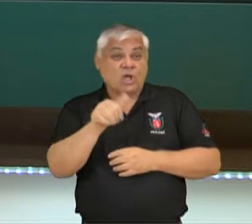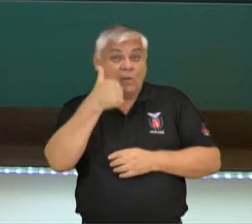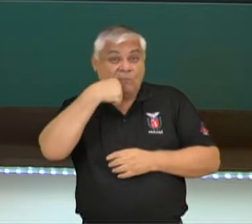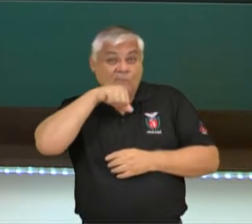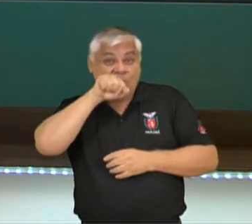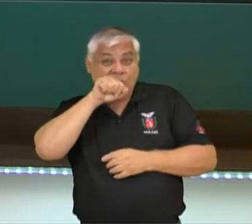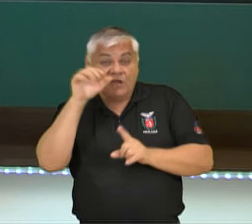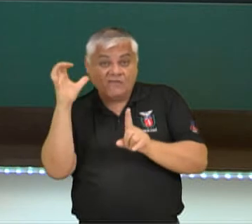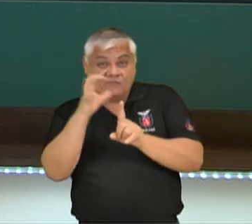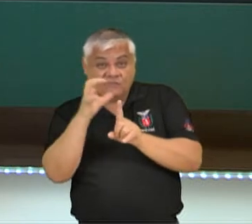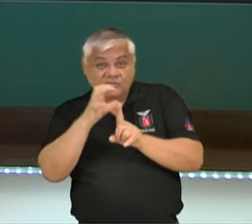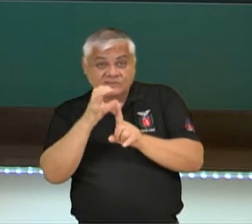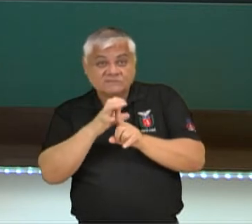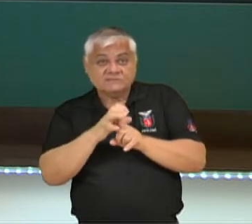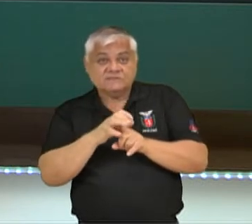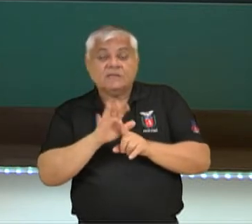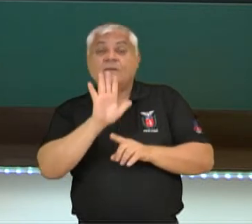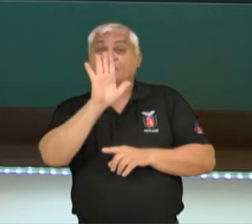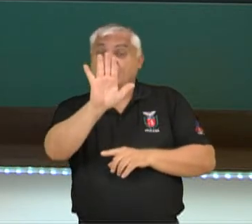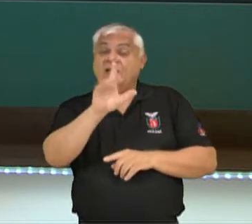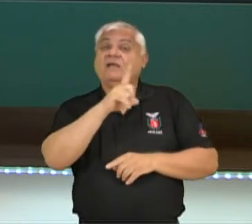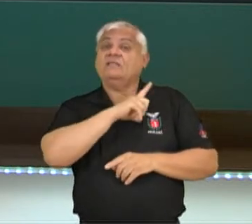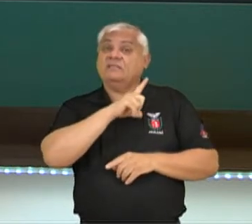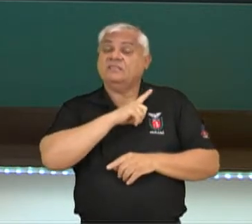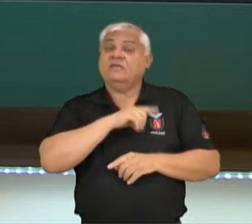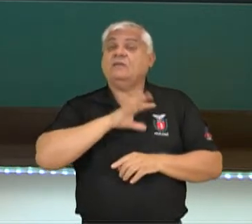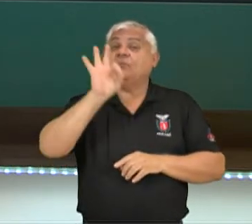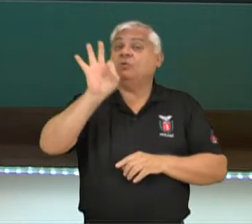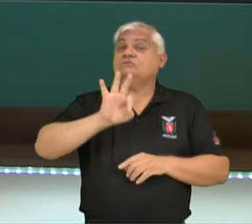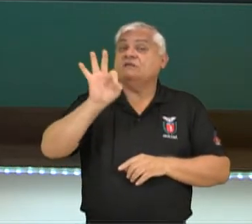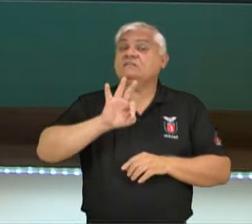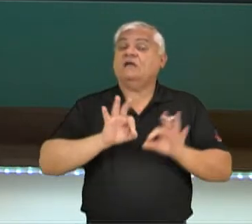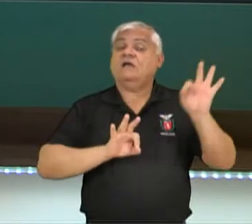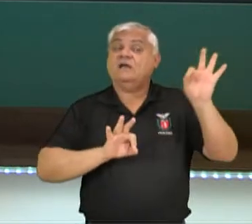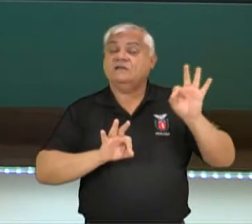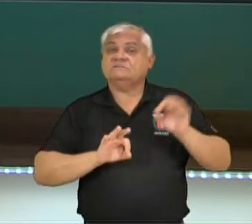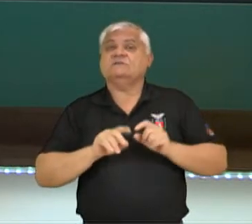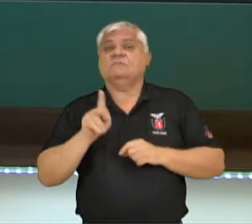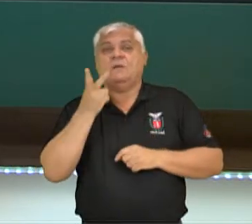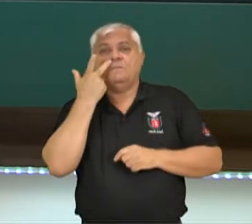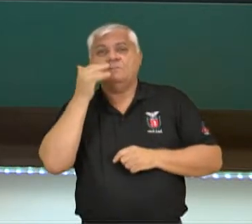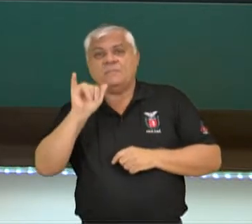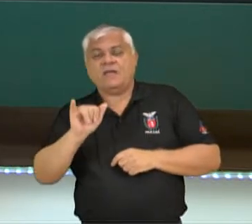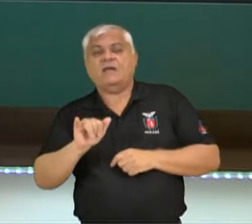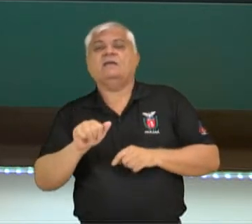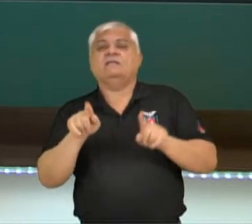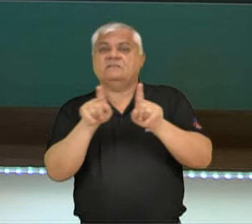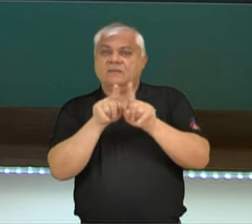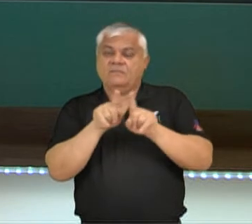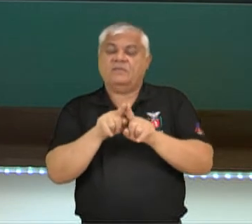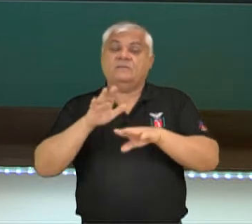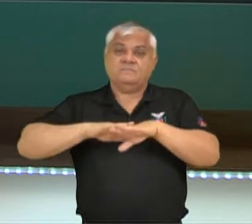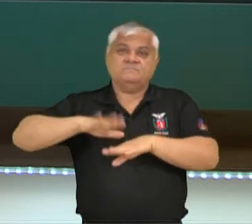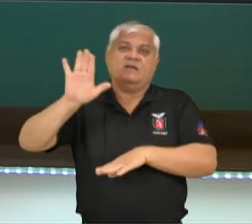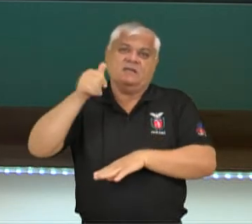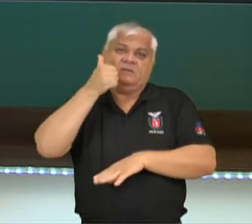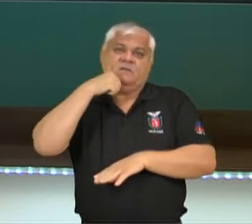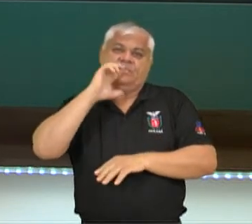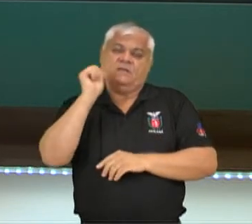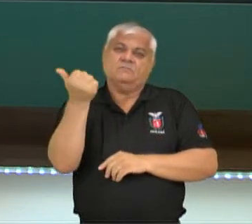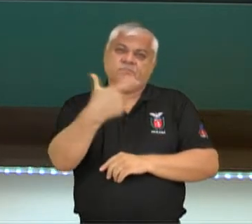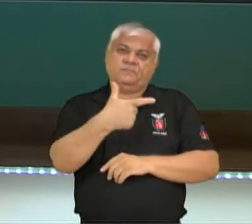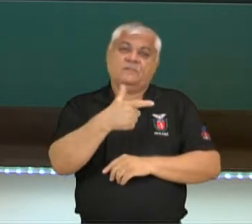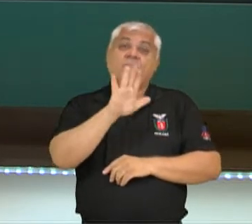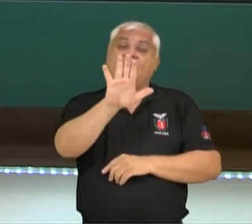mãe influencie, a gente está trabalhando com porcentagens, então a porcentagem materna é muito maior, mas isso não